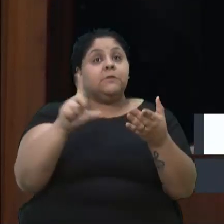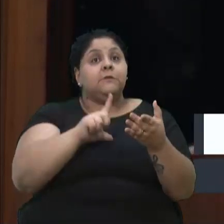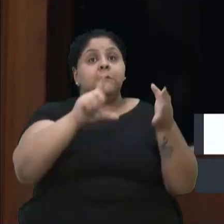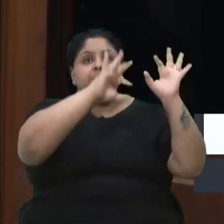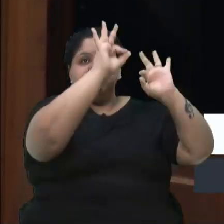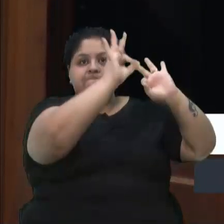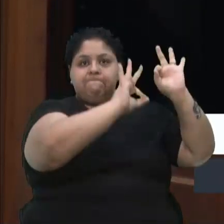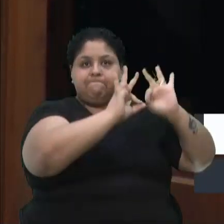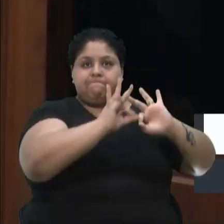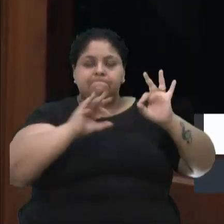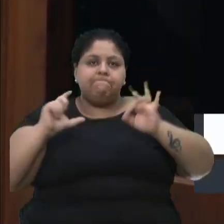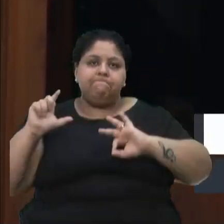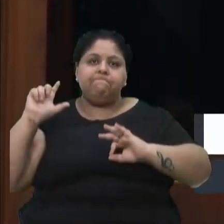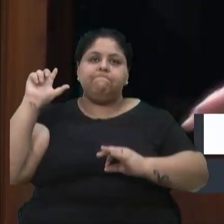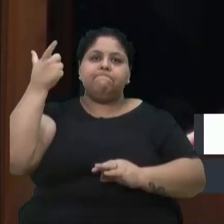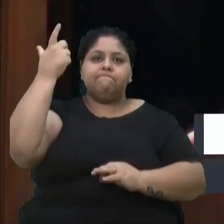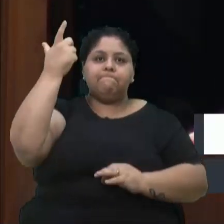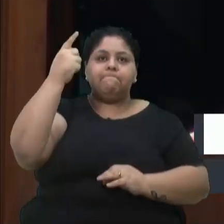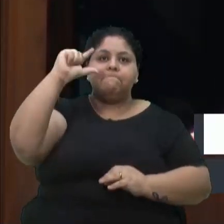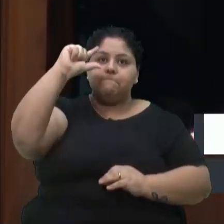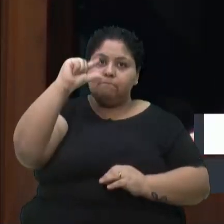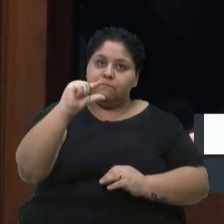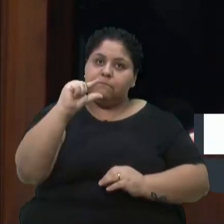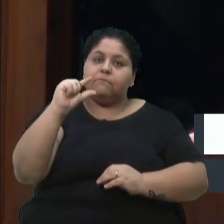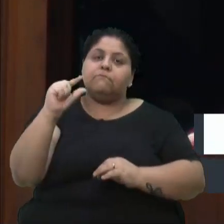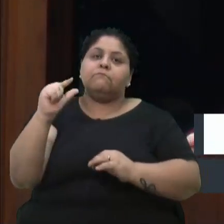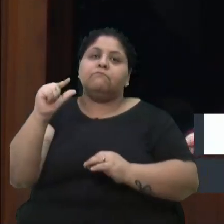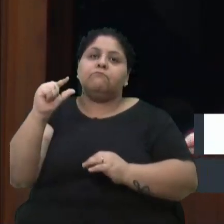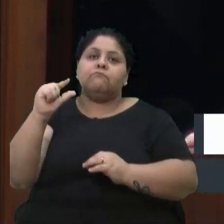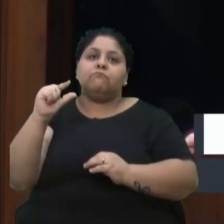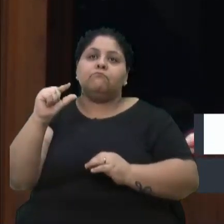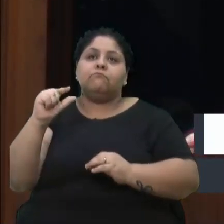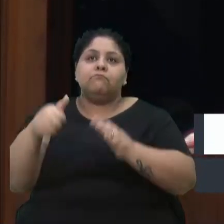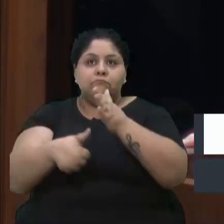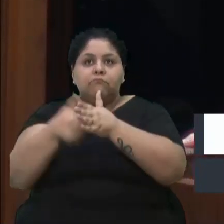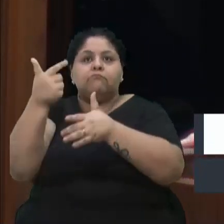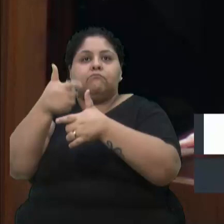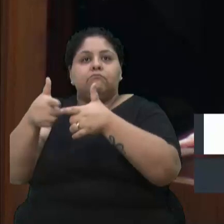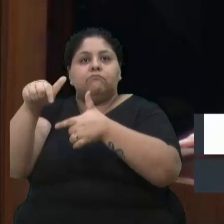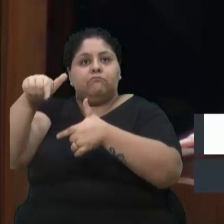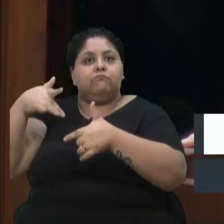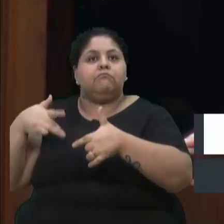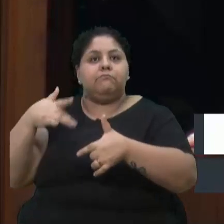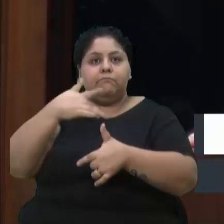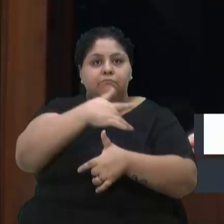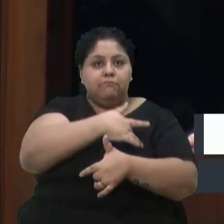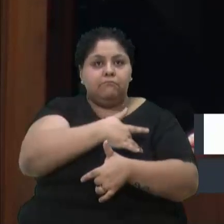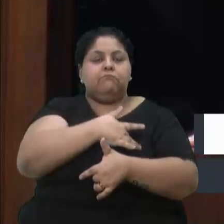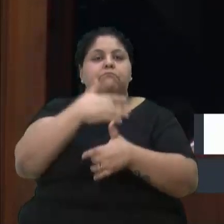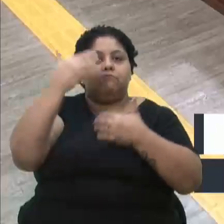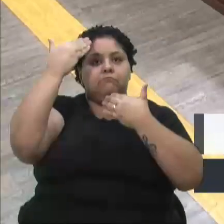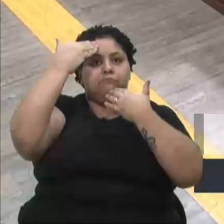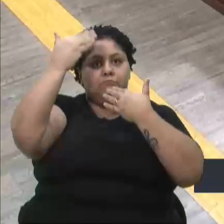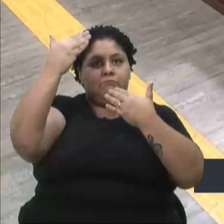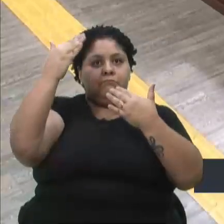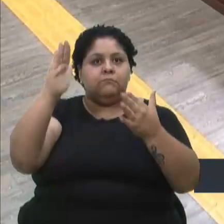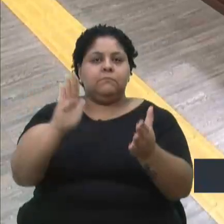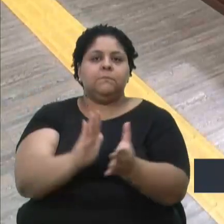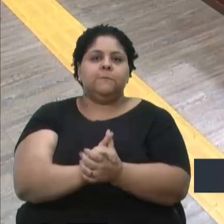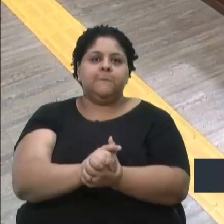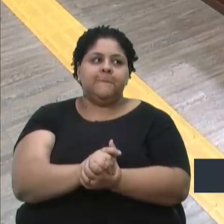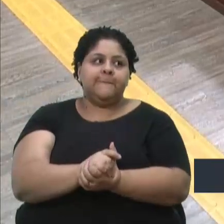que aconteça, que vai minimizar e resolver, sim, os problemas de saúde também. Era isso, meu muito obrigado. Obrigado, Marisol